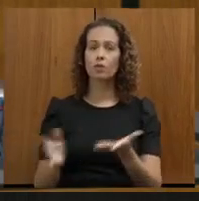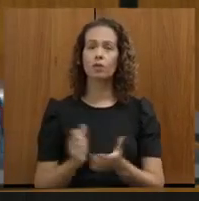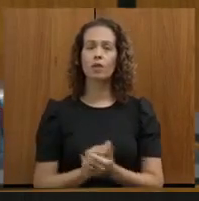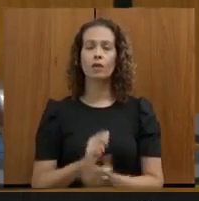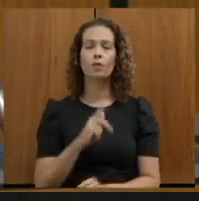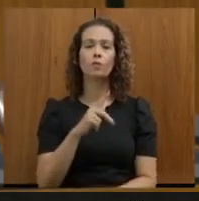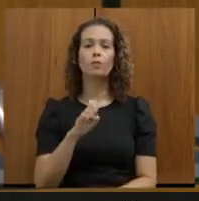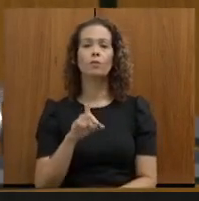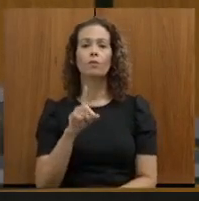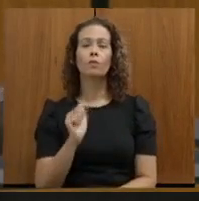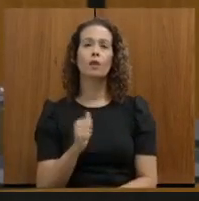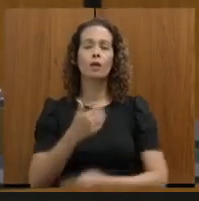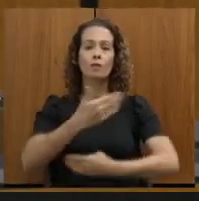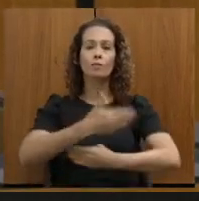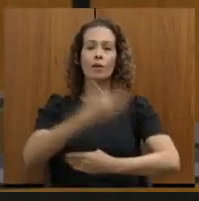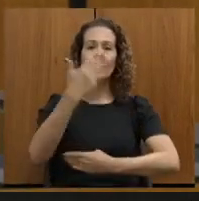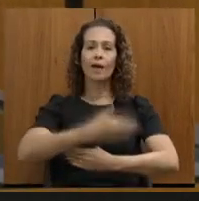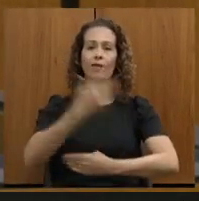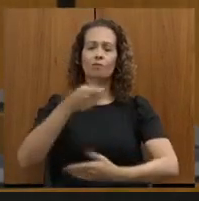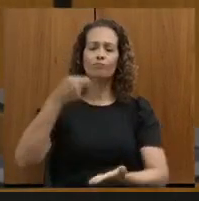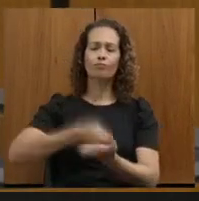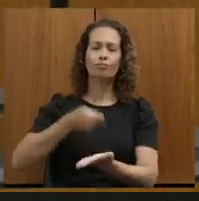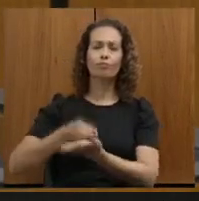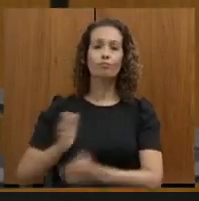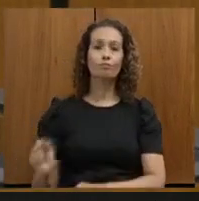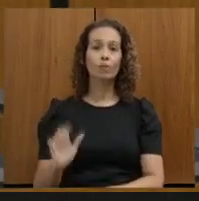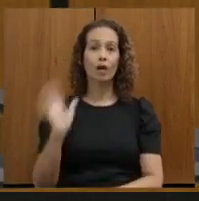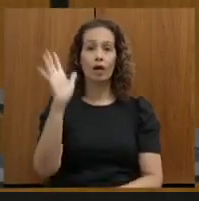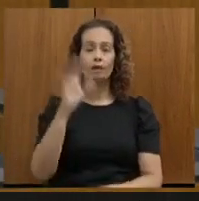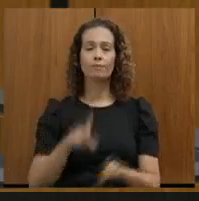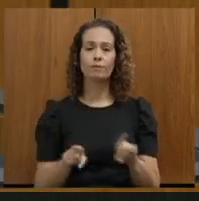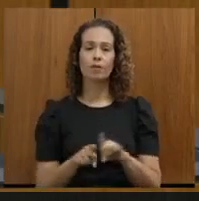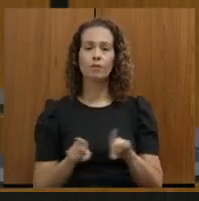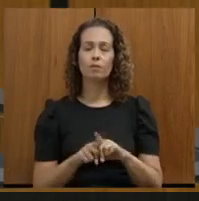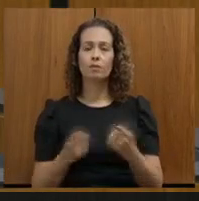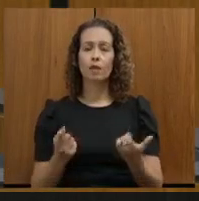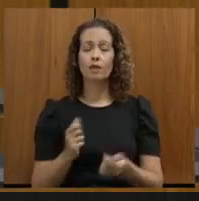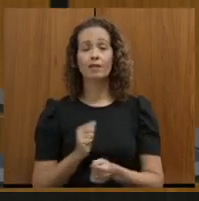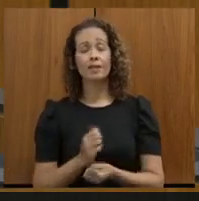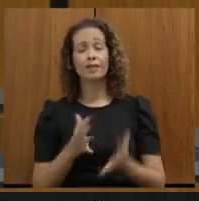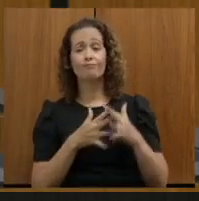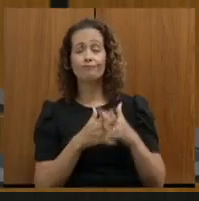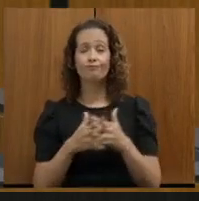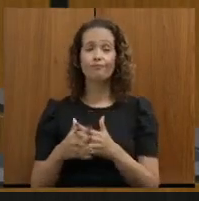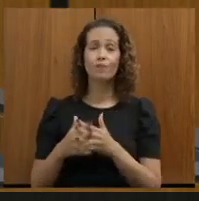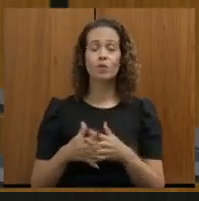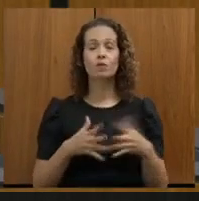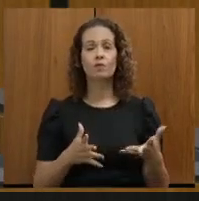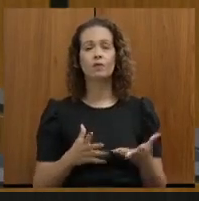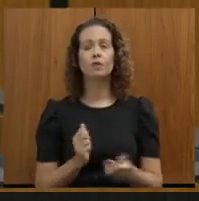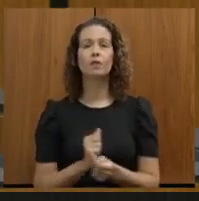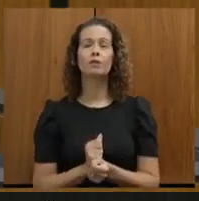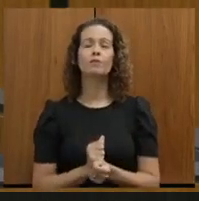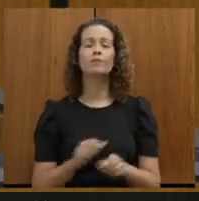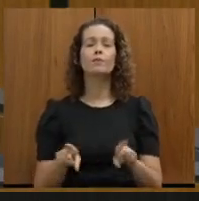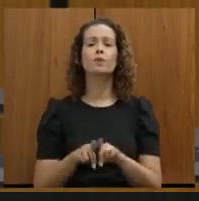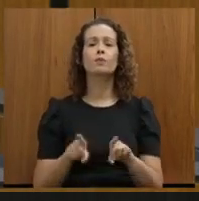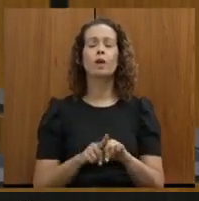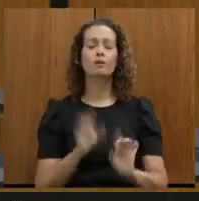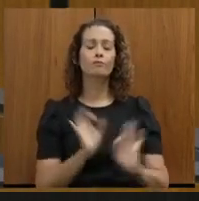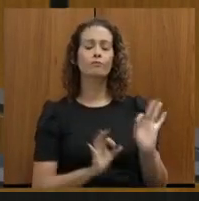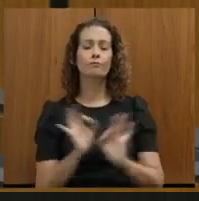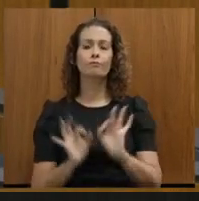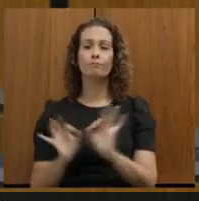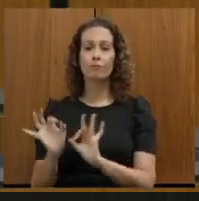que será praticado, e com muito conflito no seu traçado e,